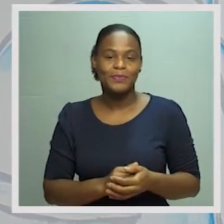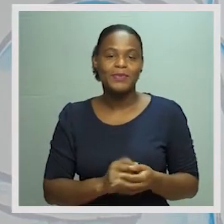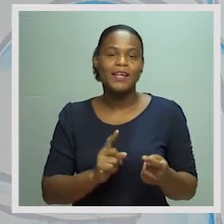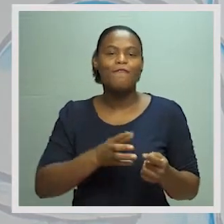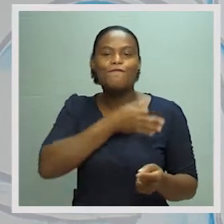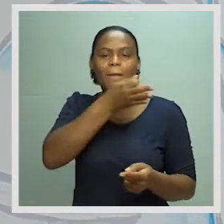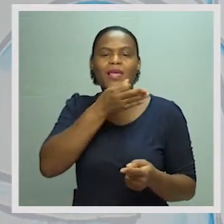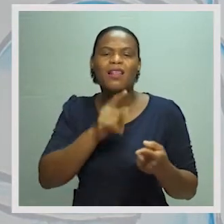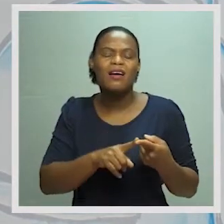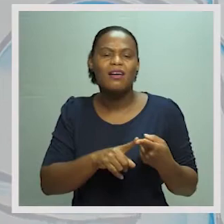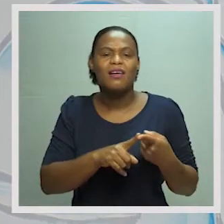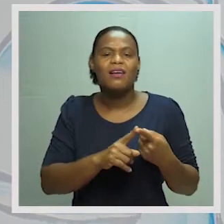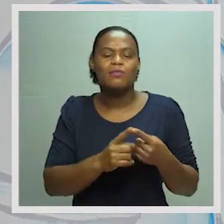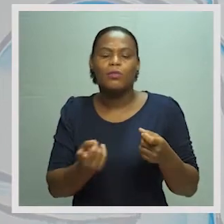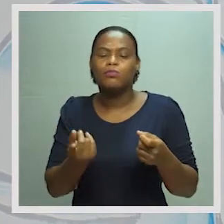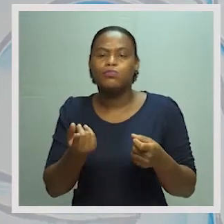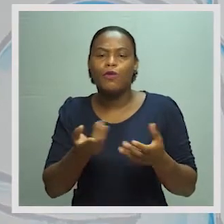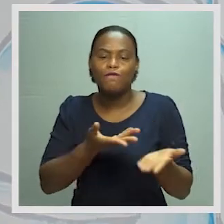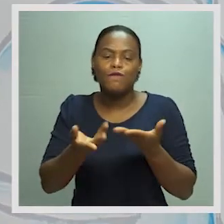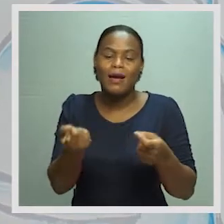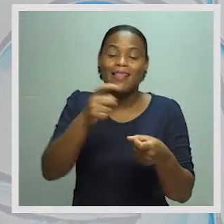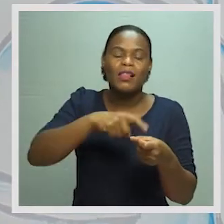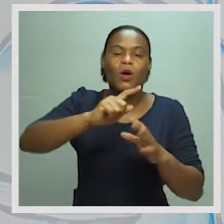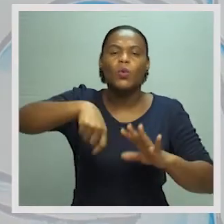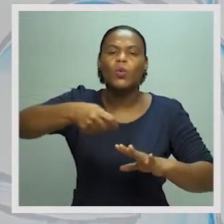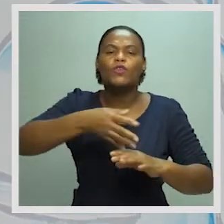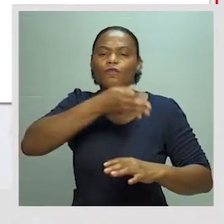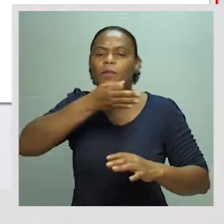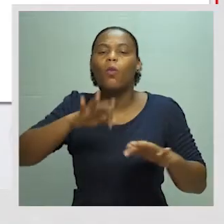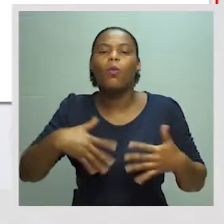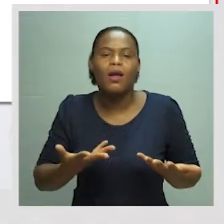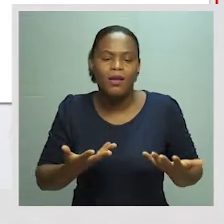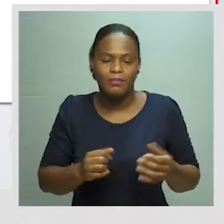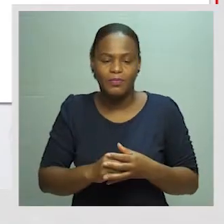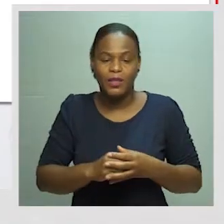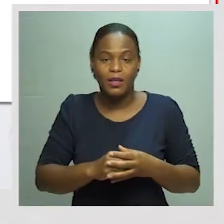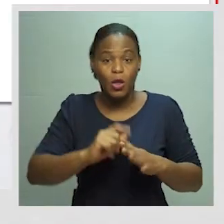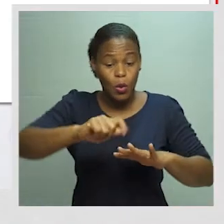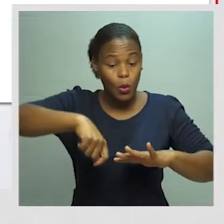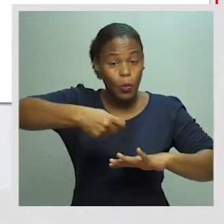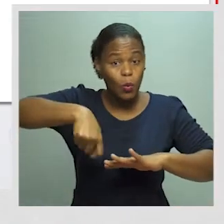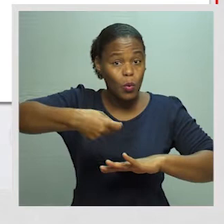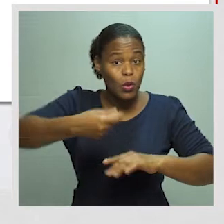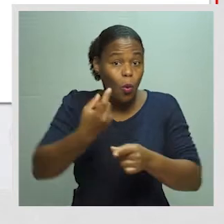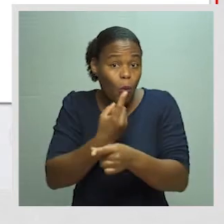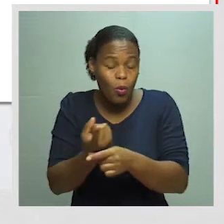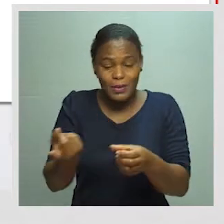Famílias. Qual é o fluxo de entrada? Quais são os recursos desta família? Recursos é tudo aquilo que entra.